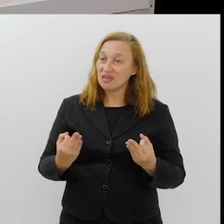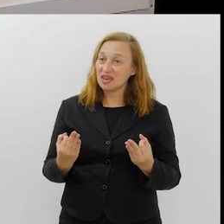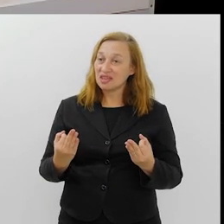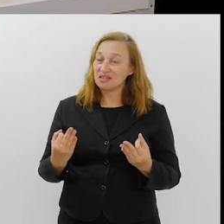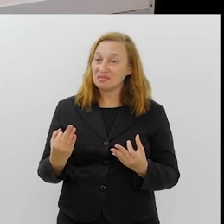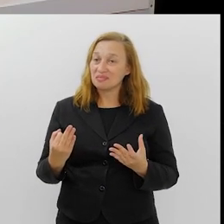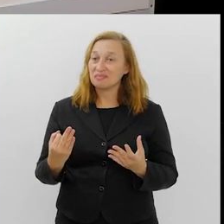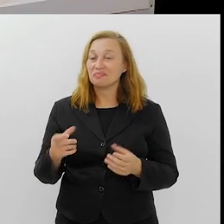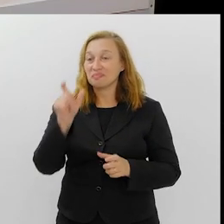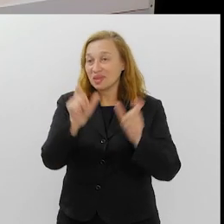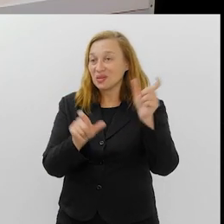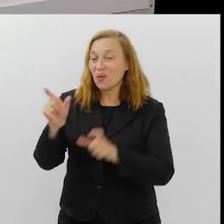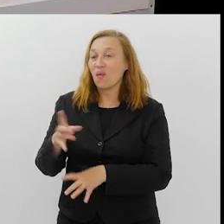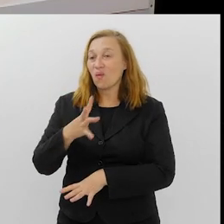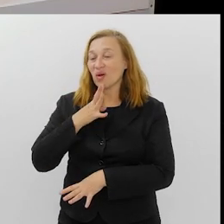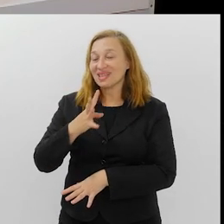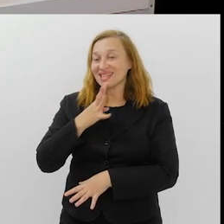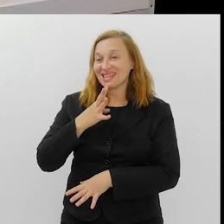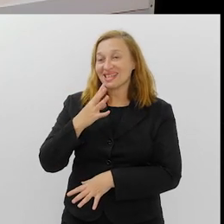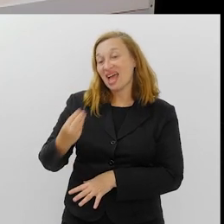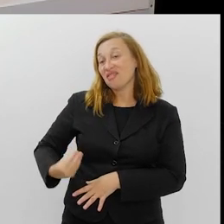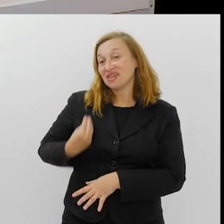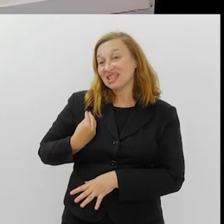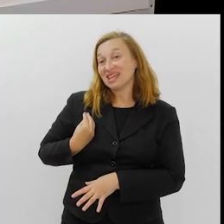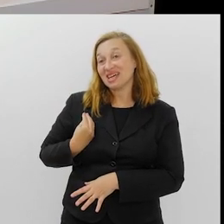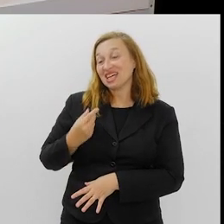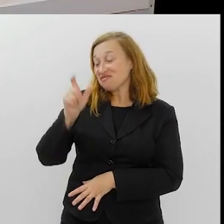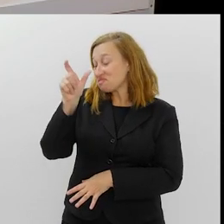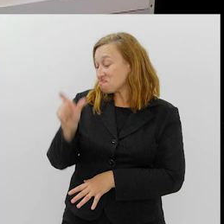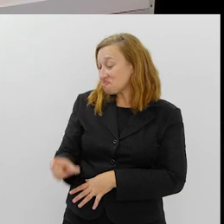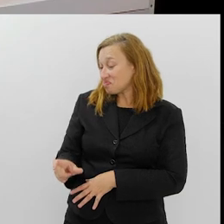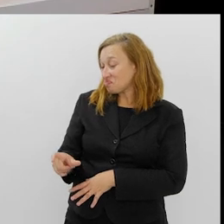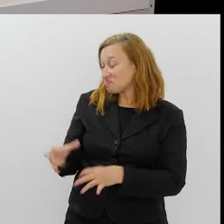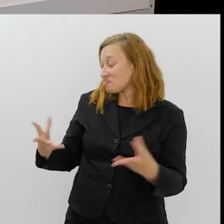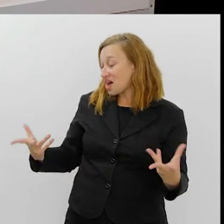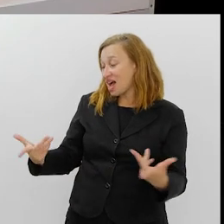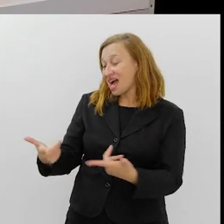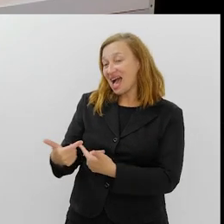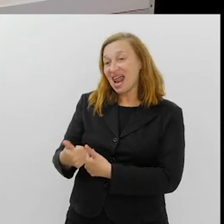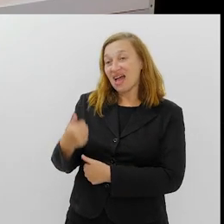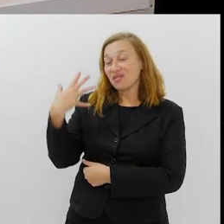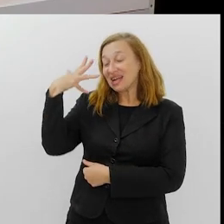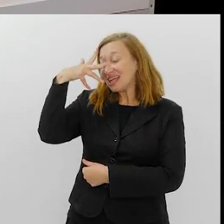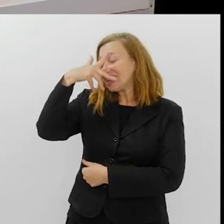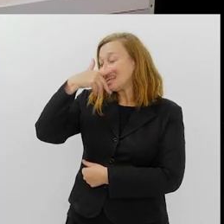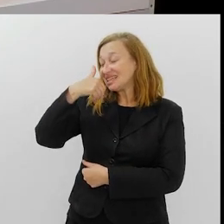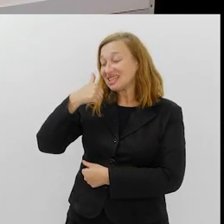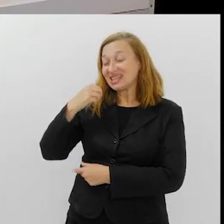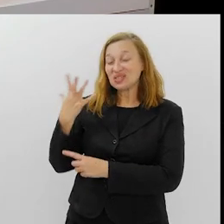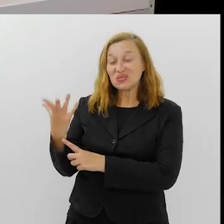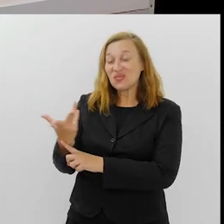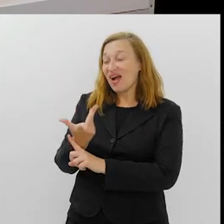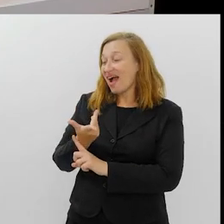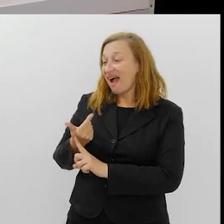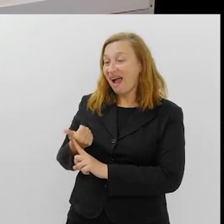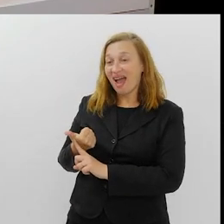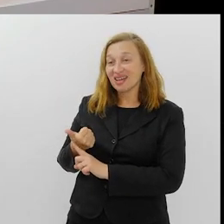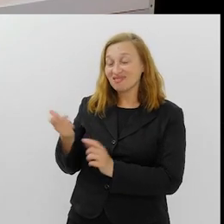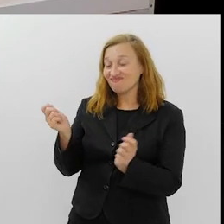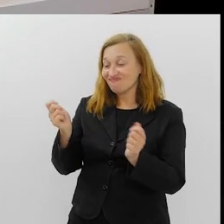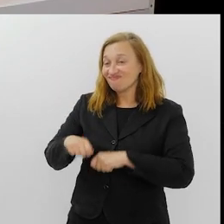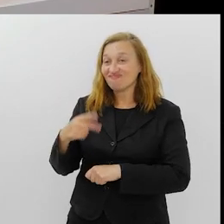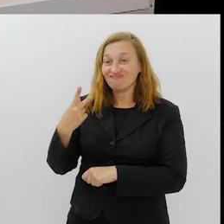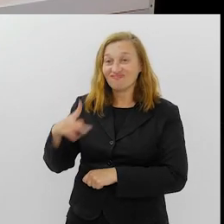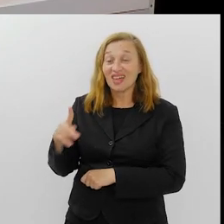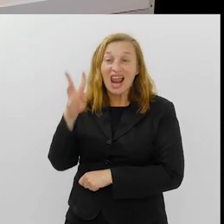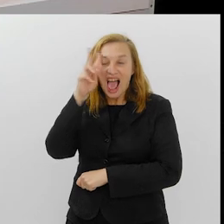iluminadas que eu conheci na vida. Ela era de uma beleza, né? De uma arte, a